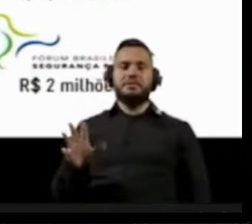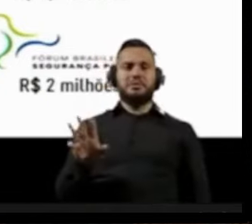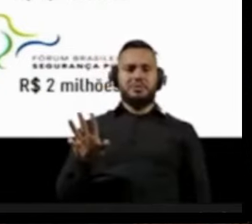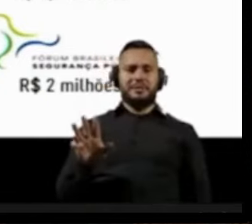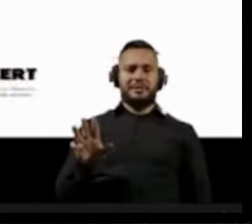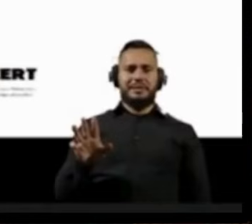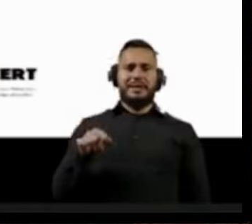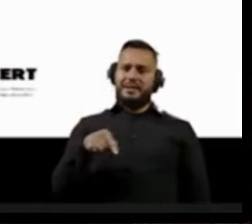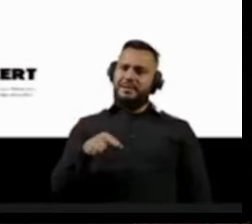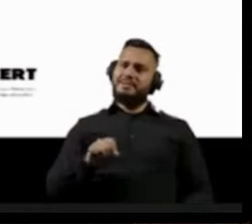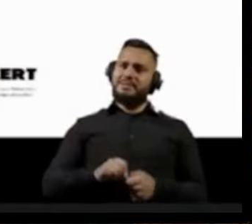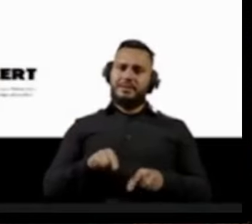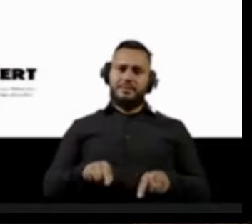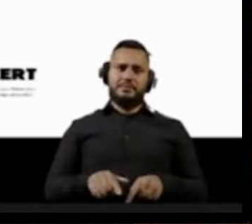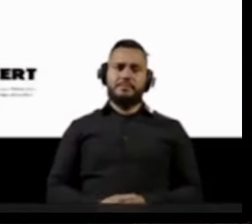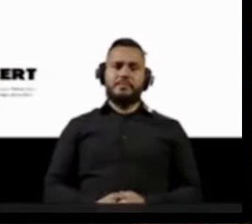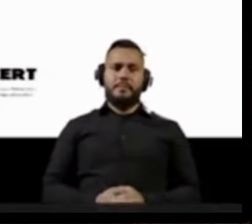fizeram.